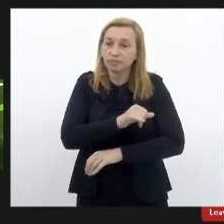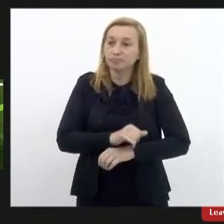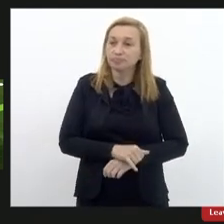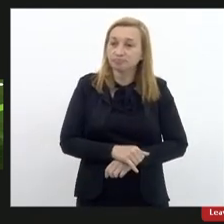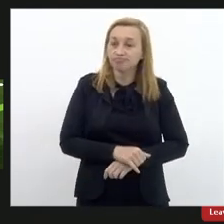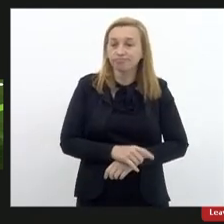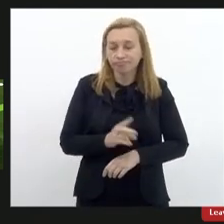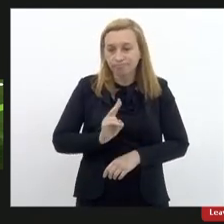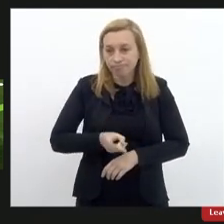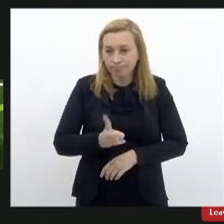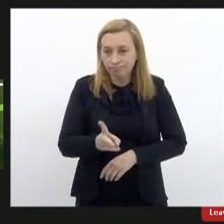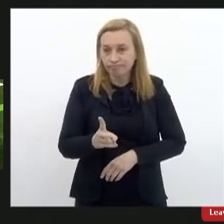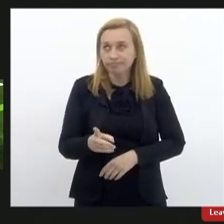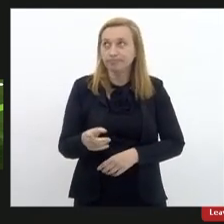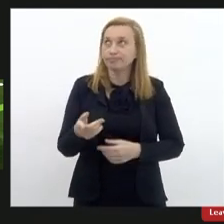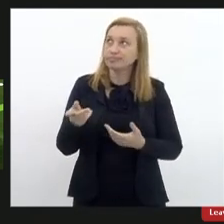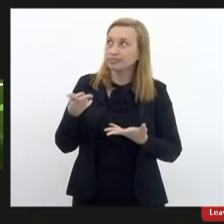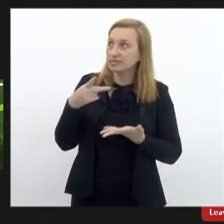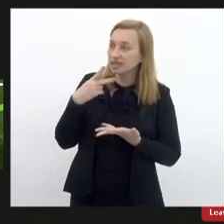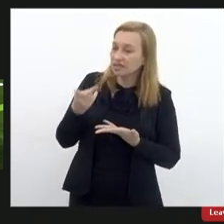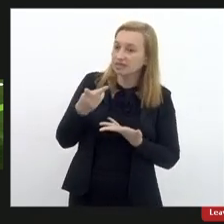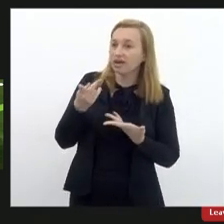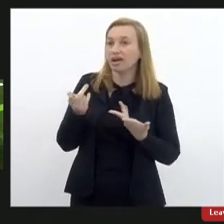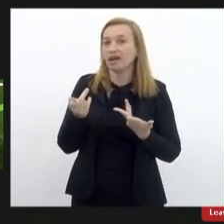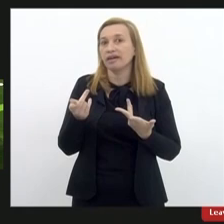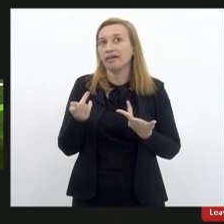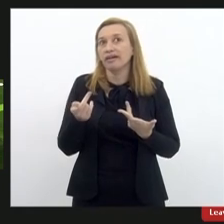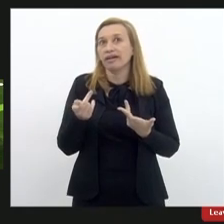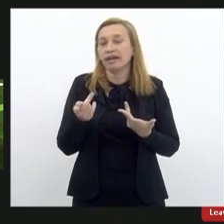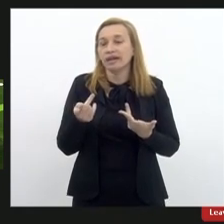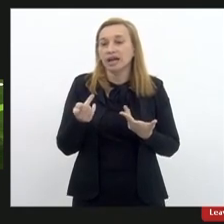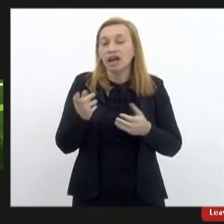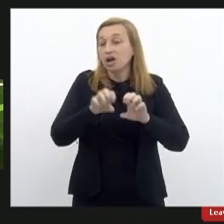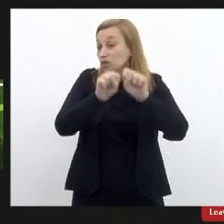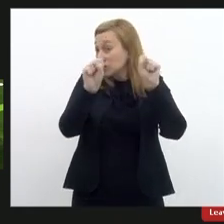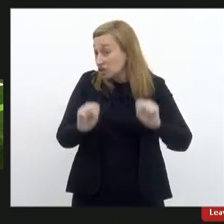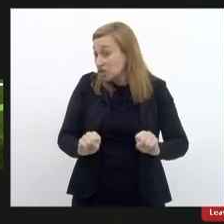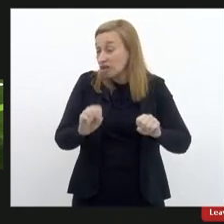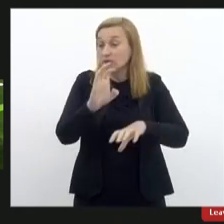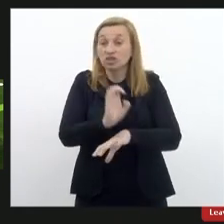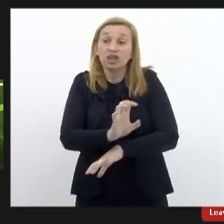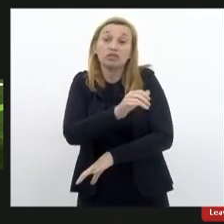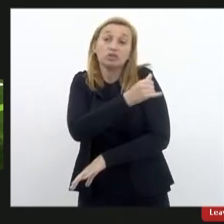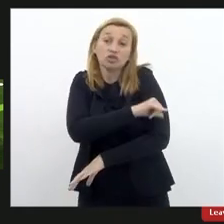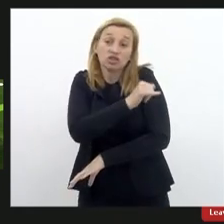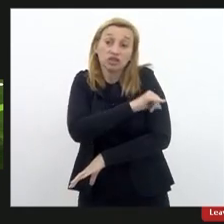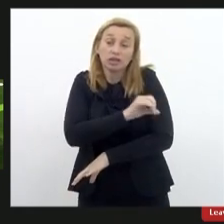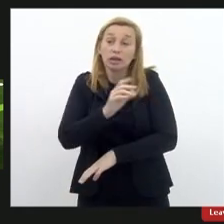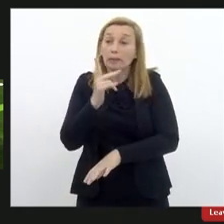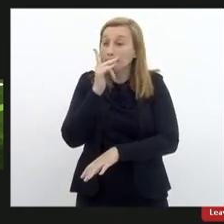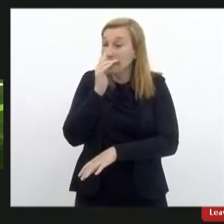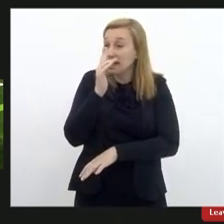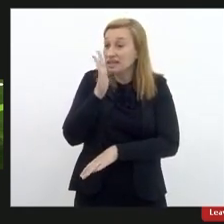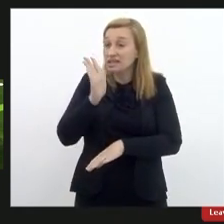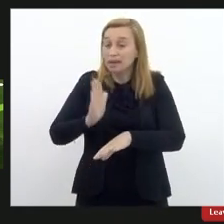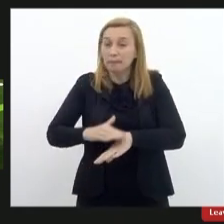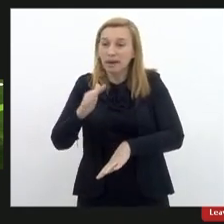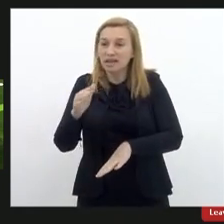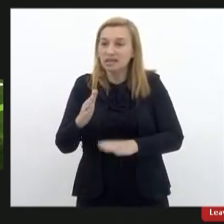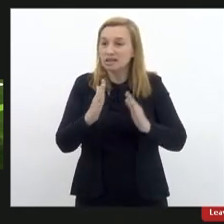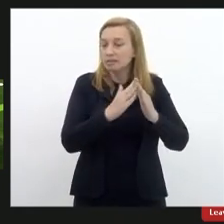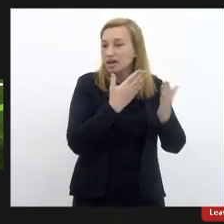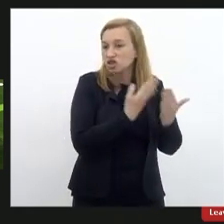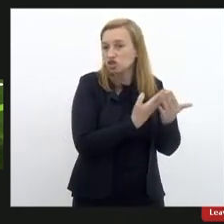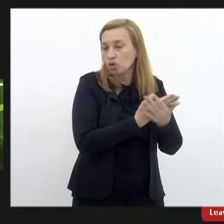A gente sempre vê um discurso de que o sistema de Estado do Rio de Janeiro parece que é mais para as escolas